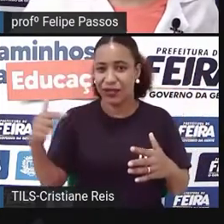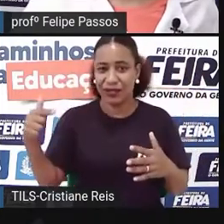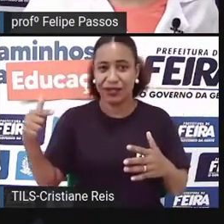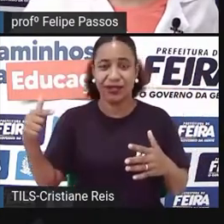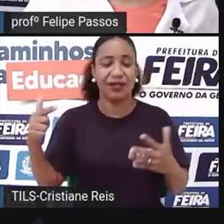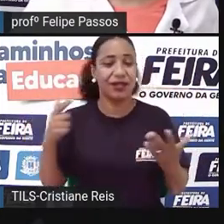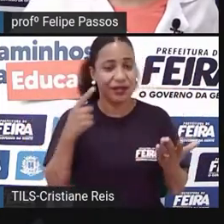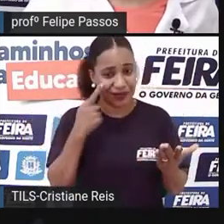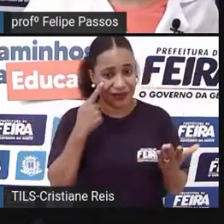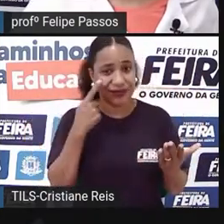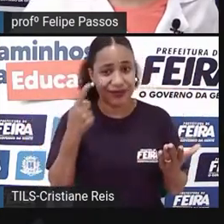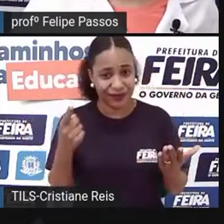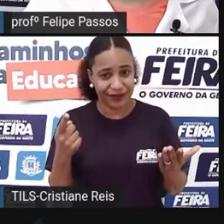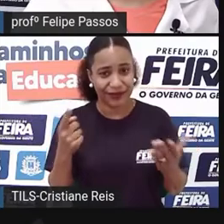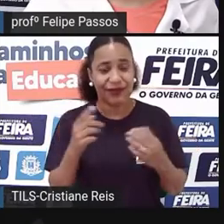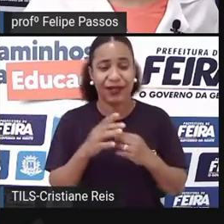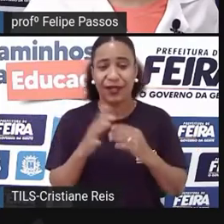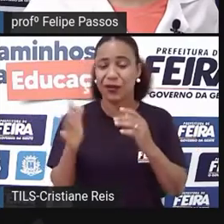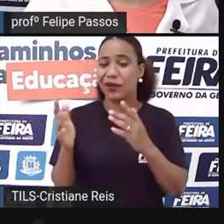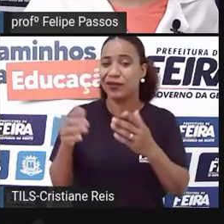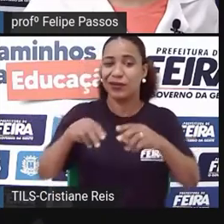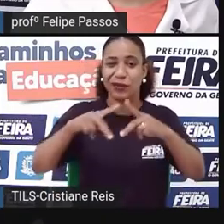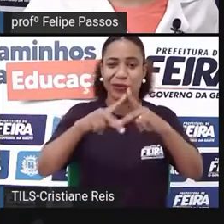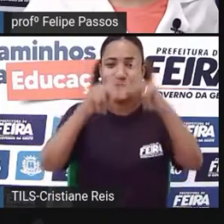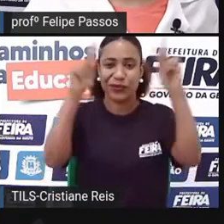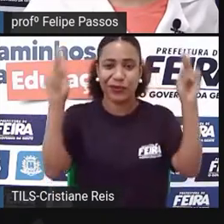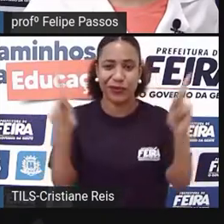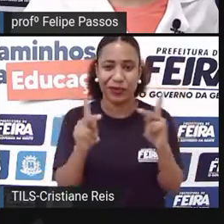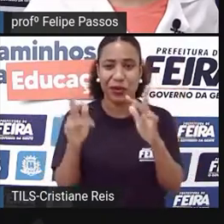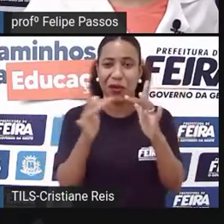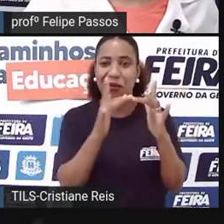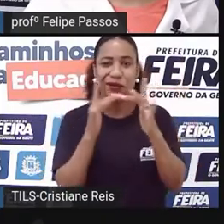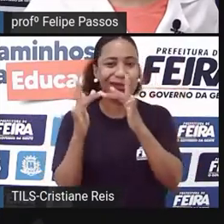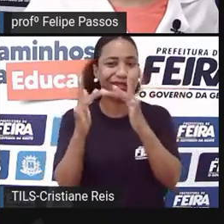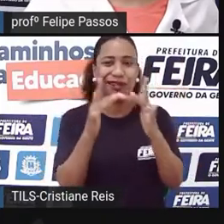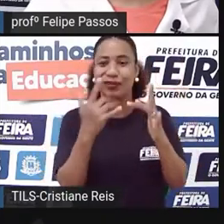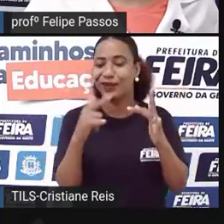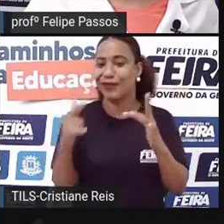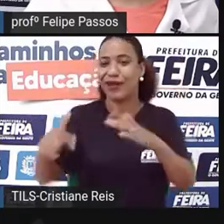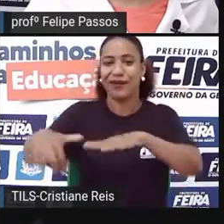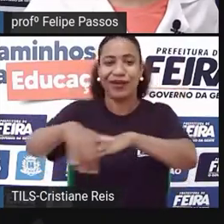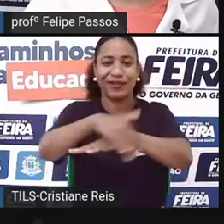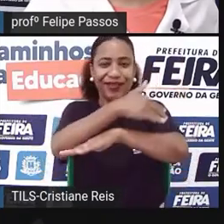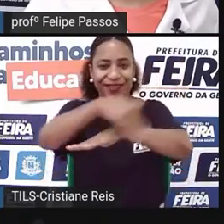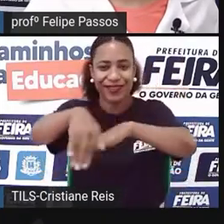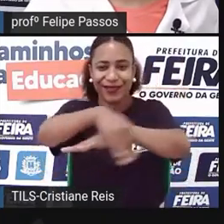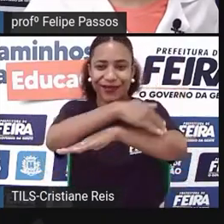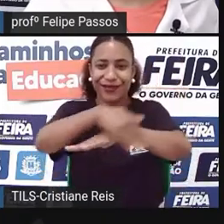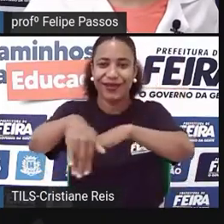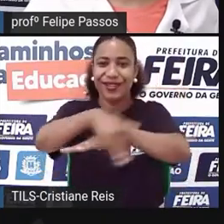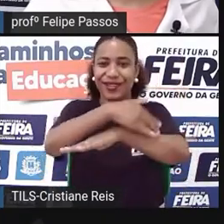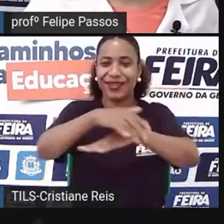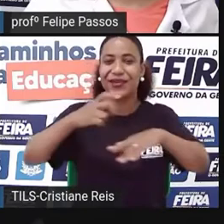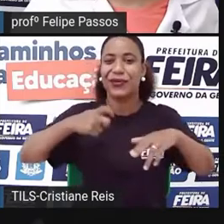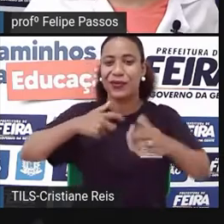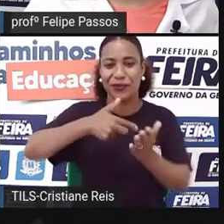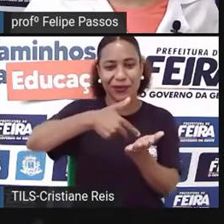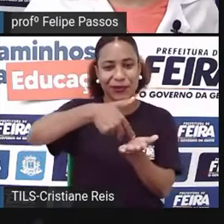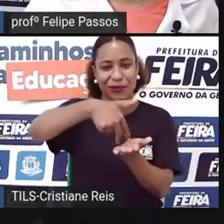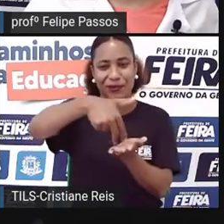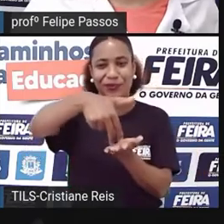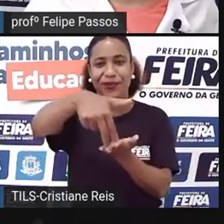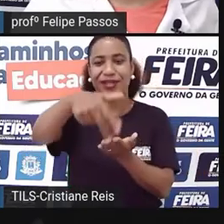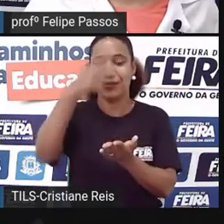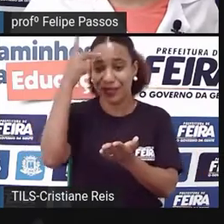contato de uma pessoa com a outra. Eu acho que o que mais importa na cidade são as pessoas da cidade e quem vivem da cidade